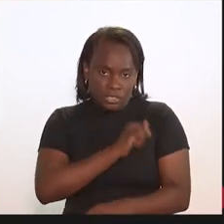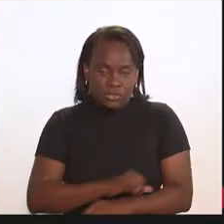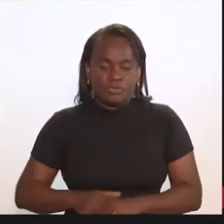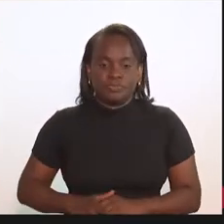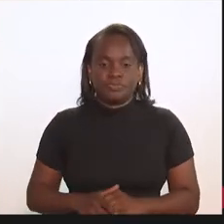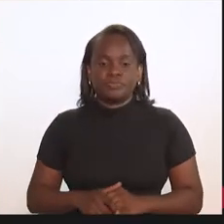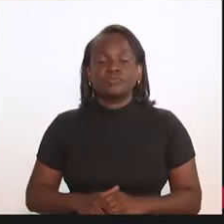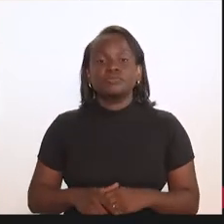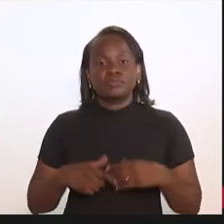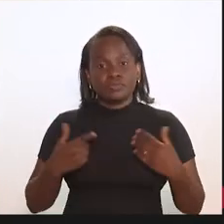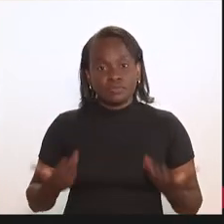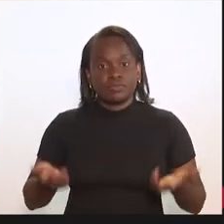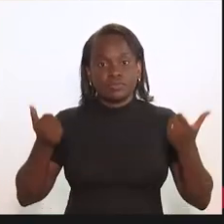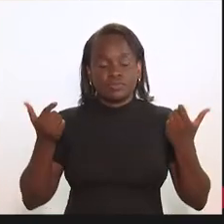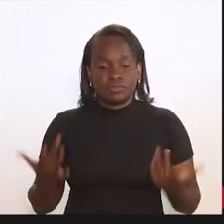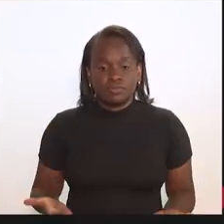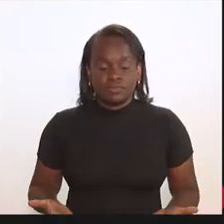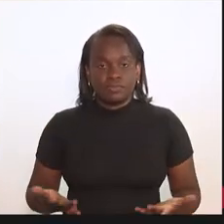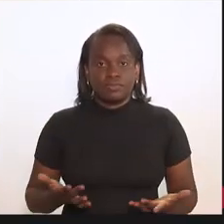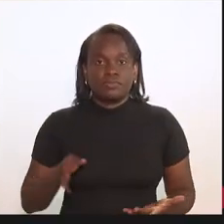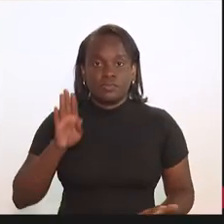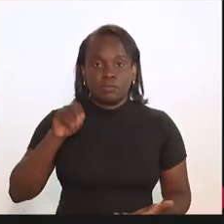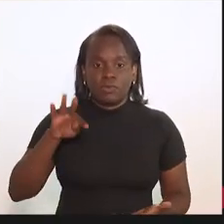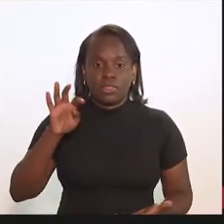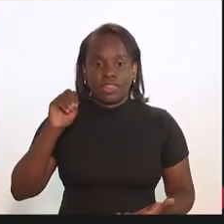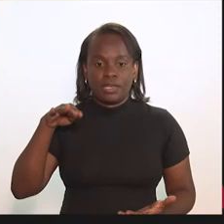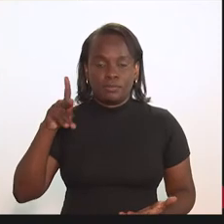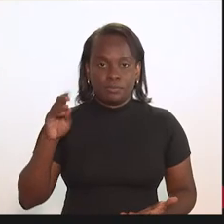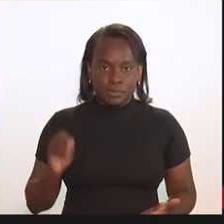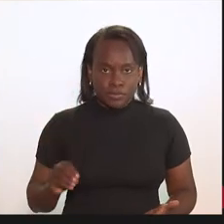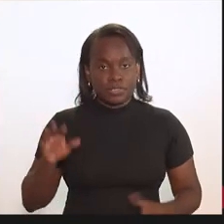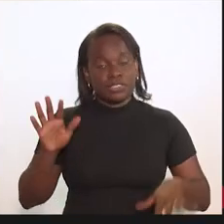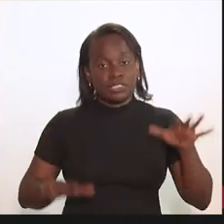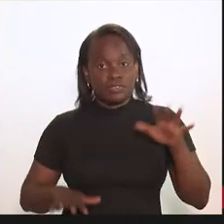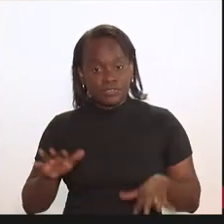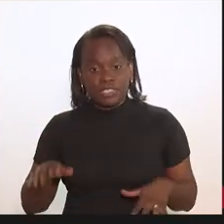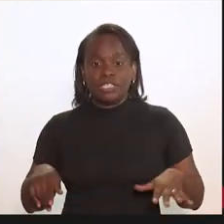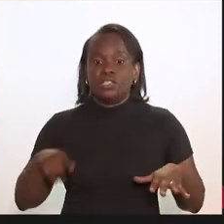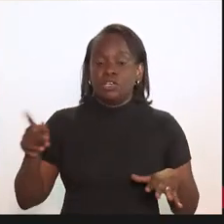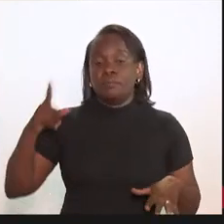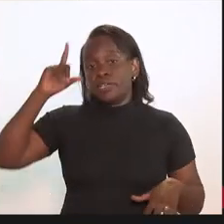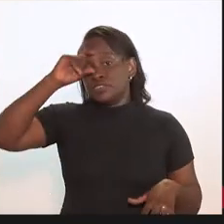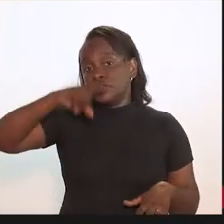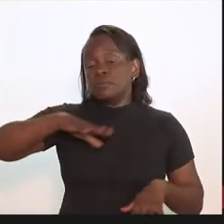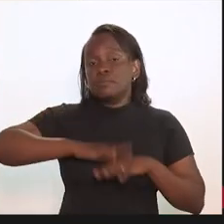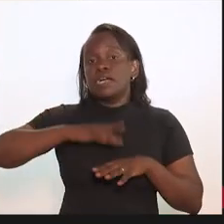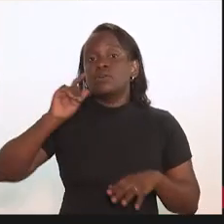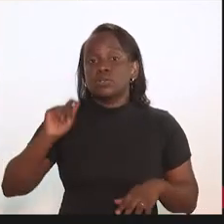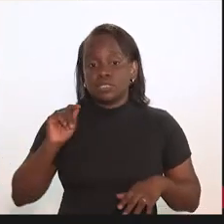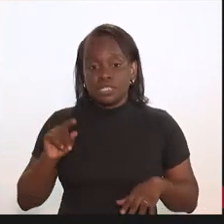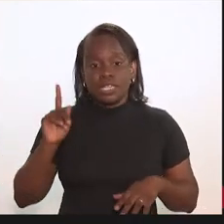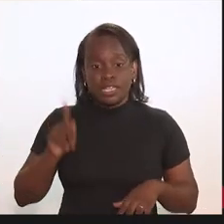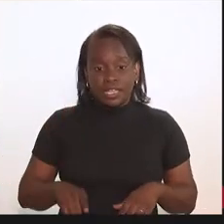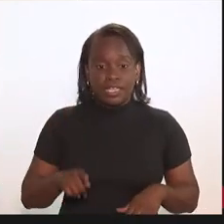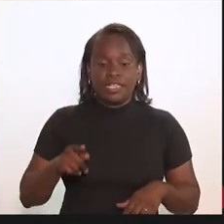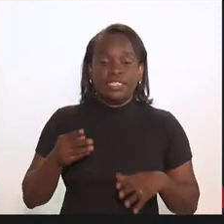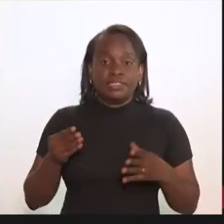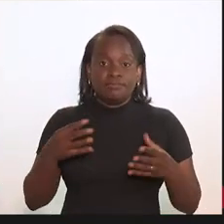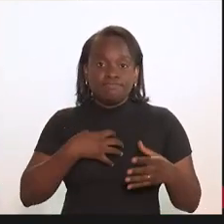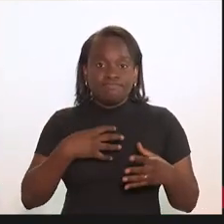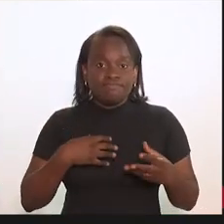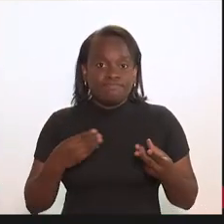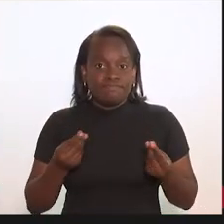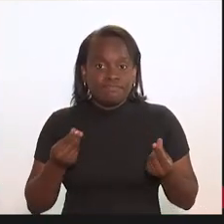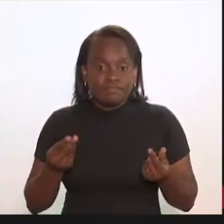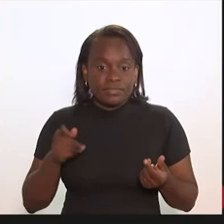estado do Rio de Janeiro. Como disse o Bom Tempo, talvez a nossa maior dificuldade seja a questão da